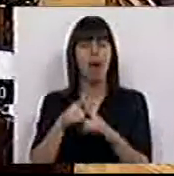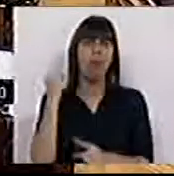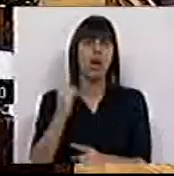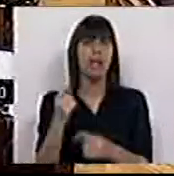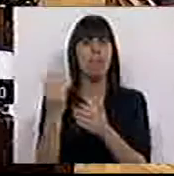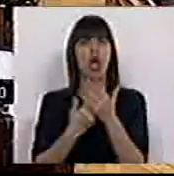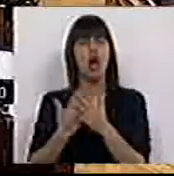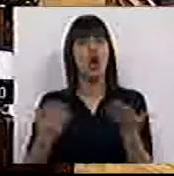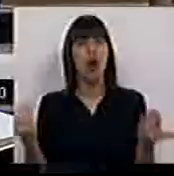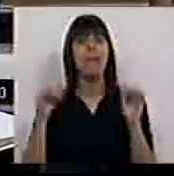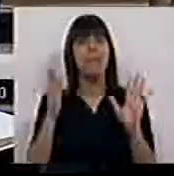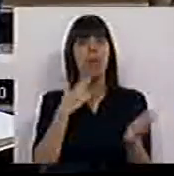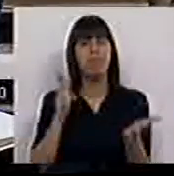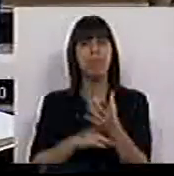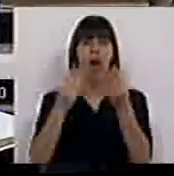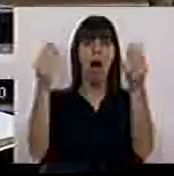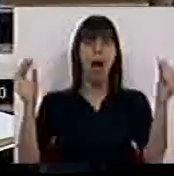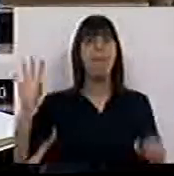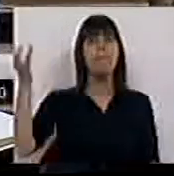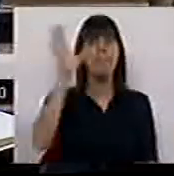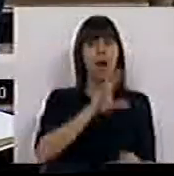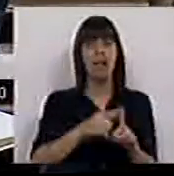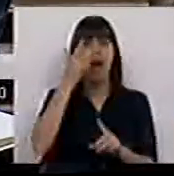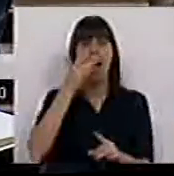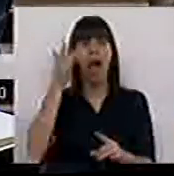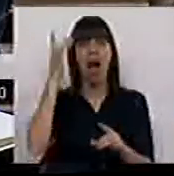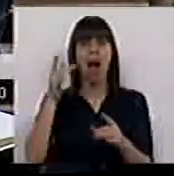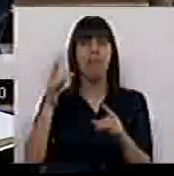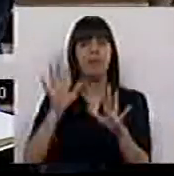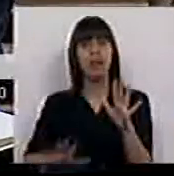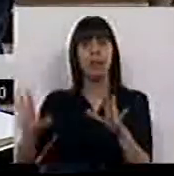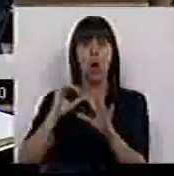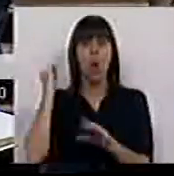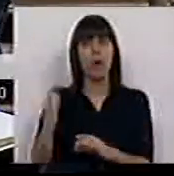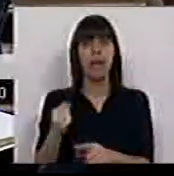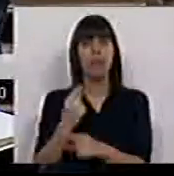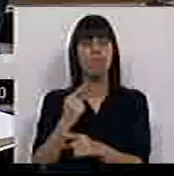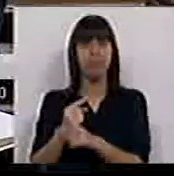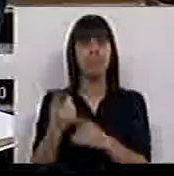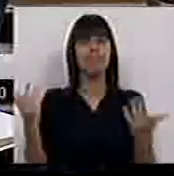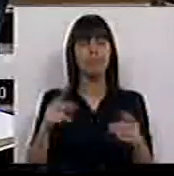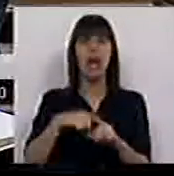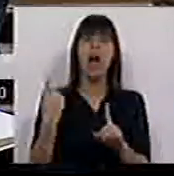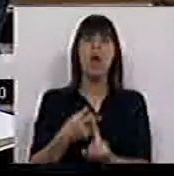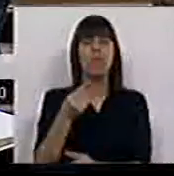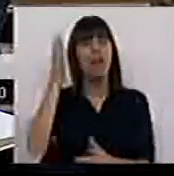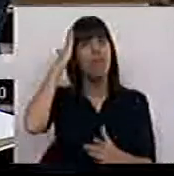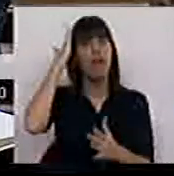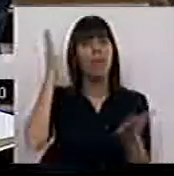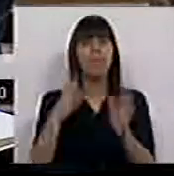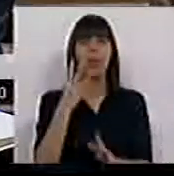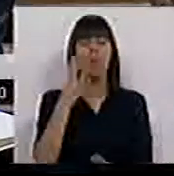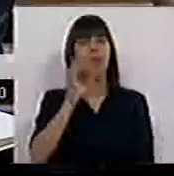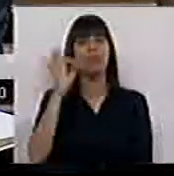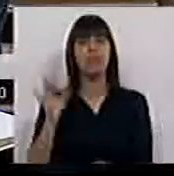crime económico, mas no caso de muitos países, sobretudo na África Austral, é um crime humanitário também. Nos anos 90 estima-se que entre